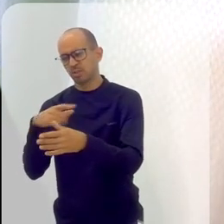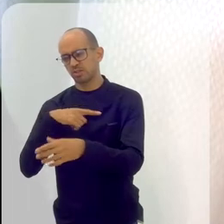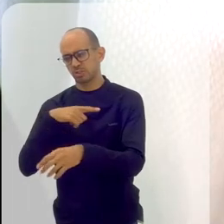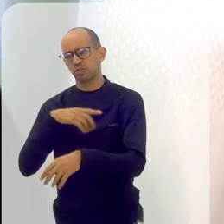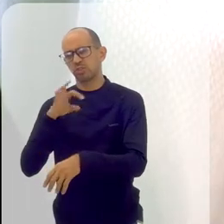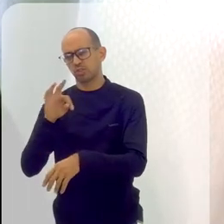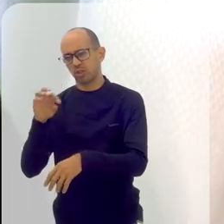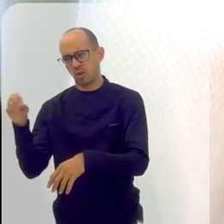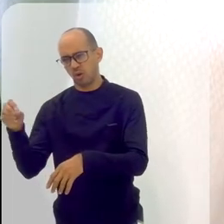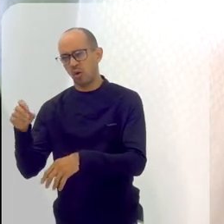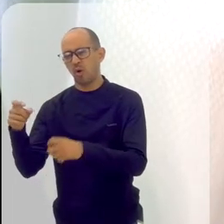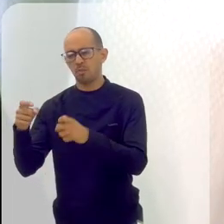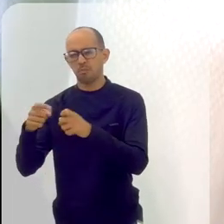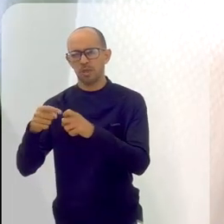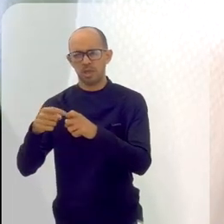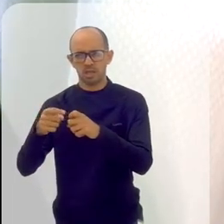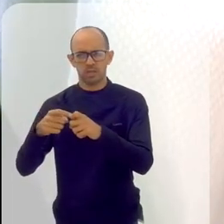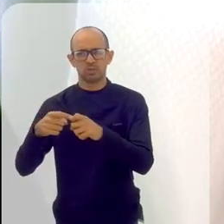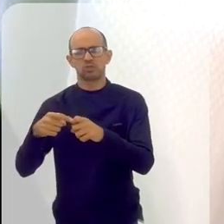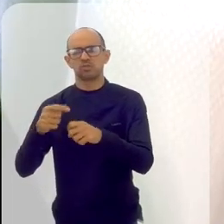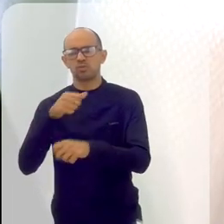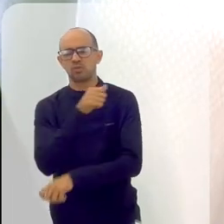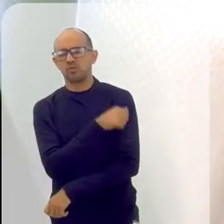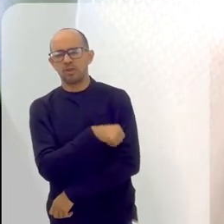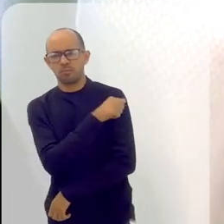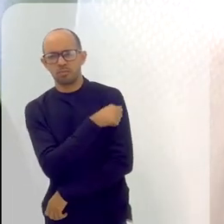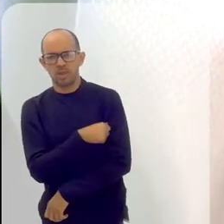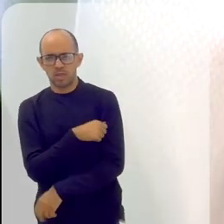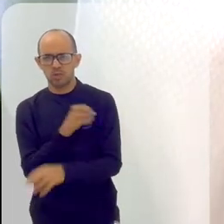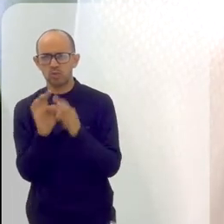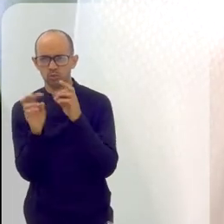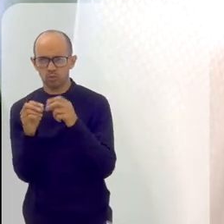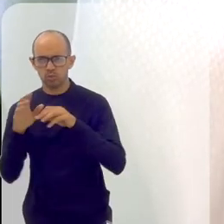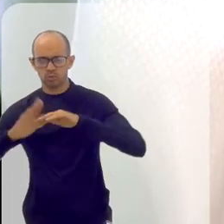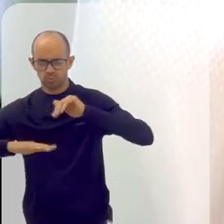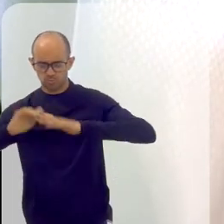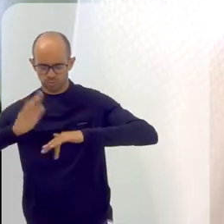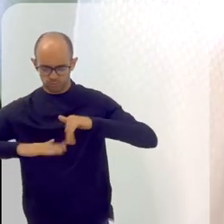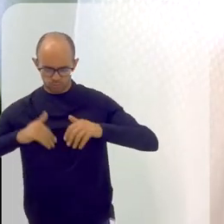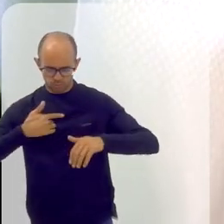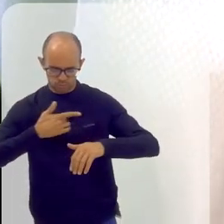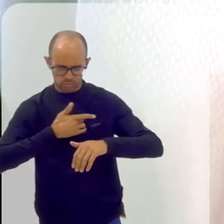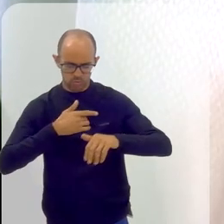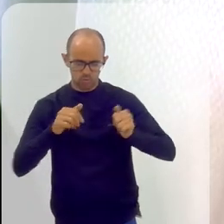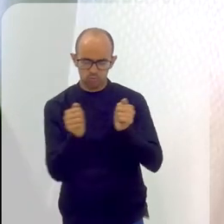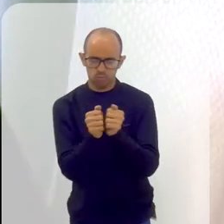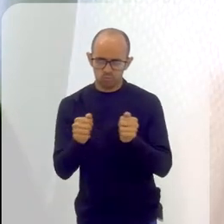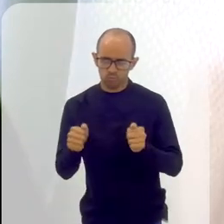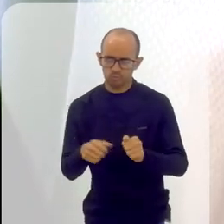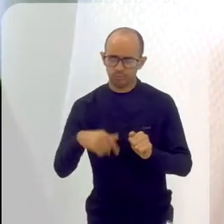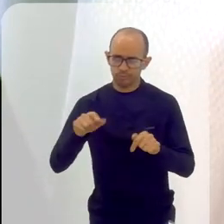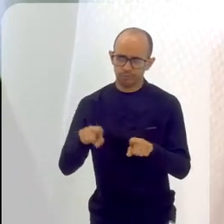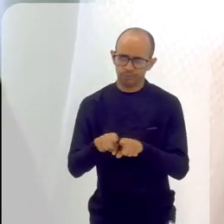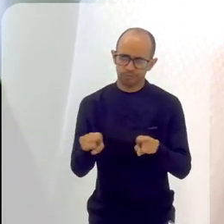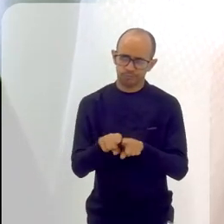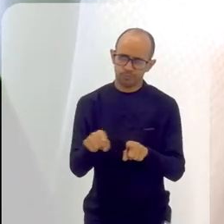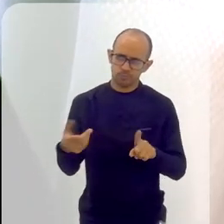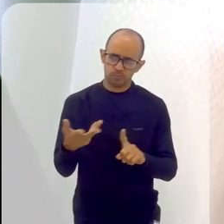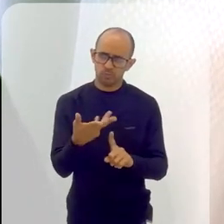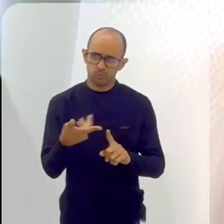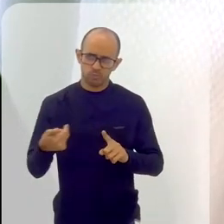terapeutas ocupacionais, médicos, enfermeiros, todo uma... profissionais de saúde, além dos